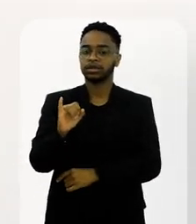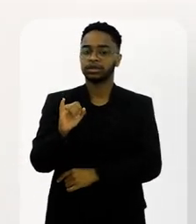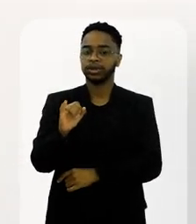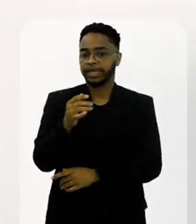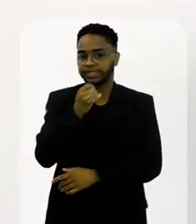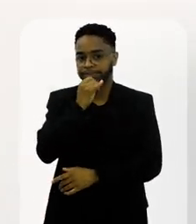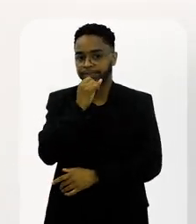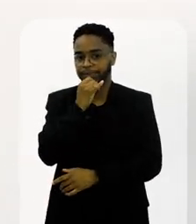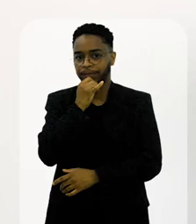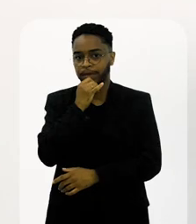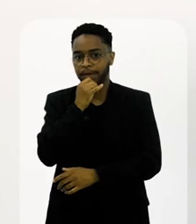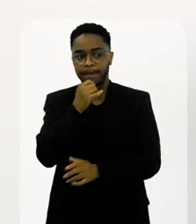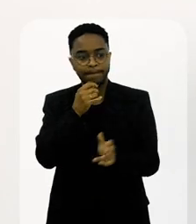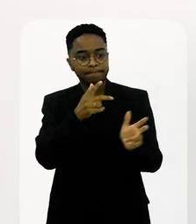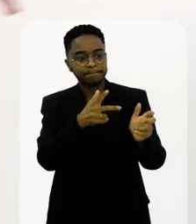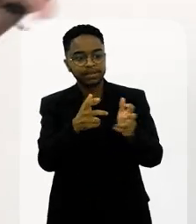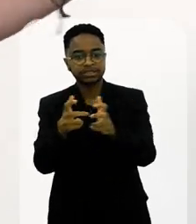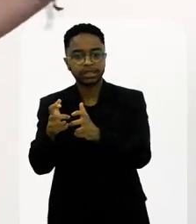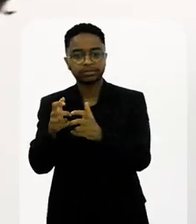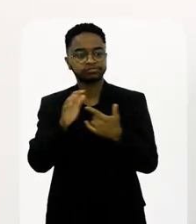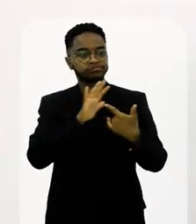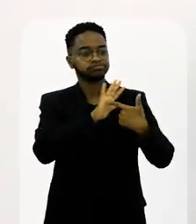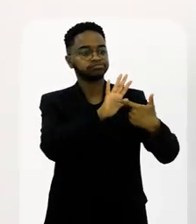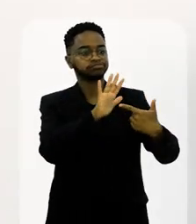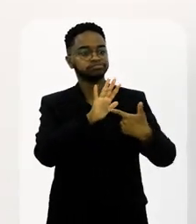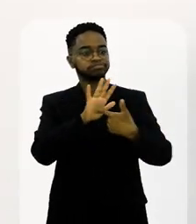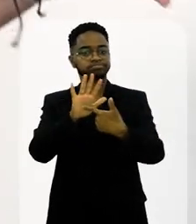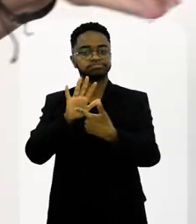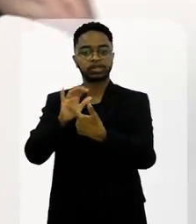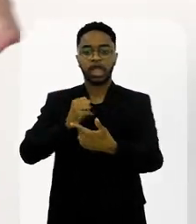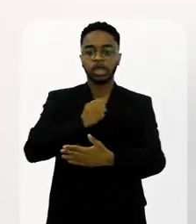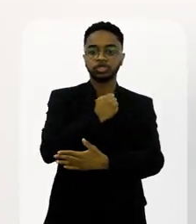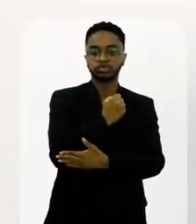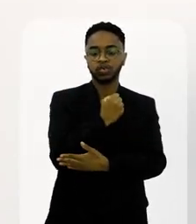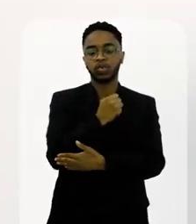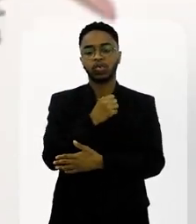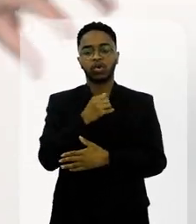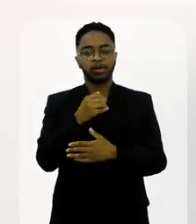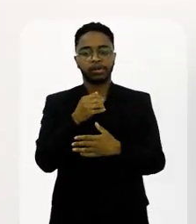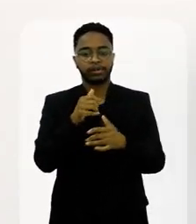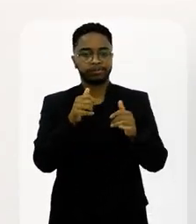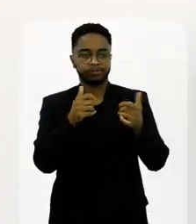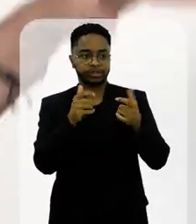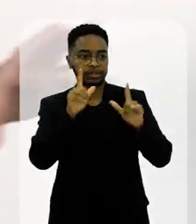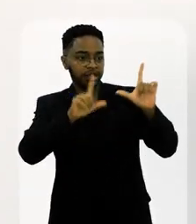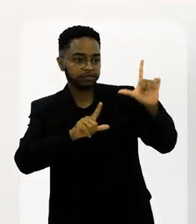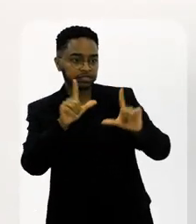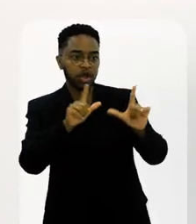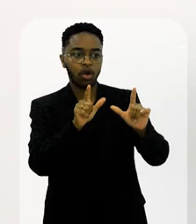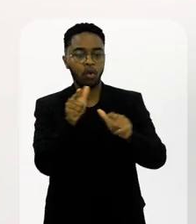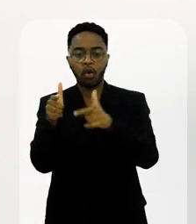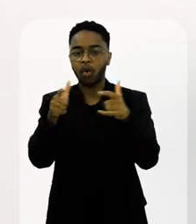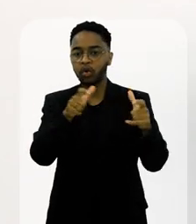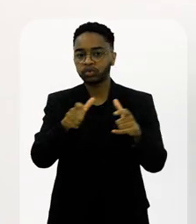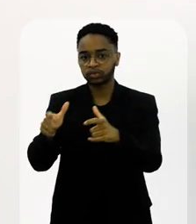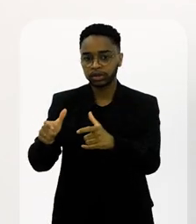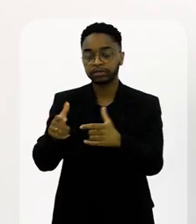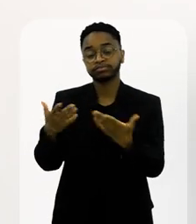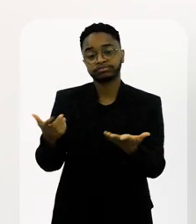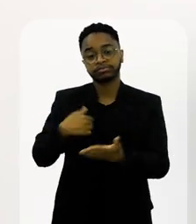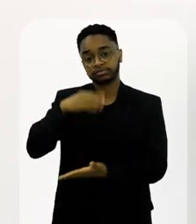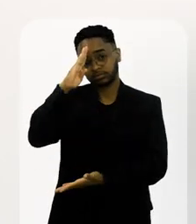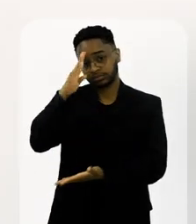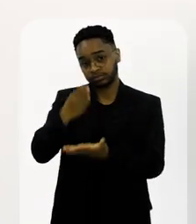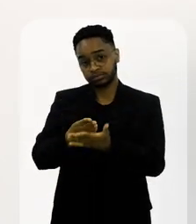a figura de Exu aparecendo mais em obras em outros lugares, em papos, em assuntos, na televisão, eu acho que o desfile teve uma